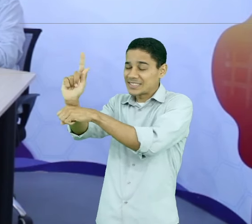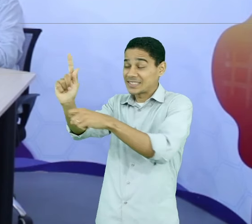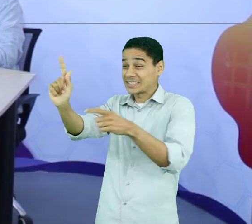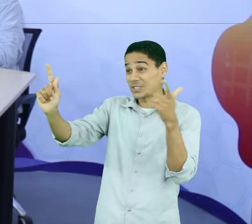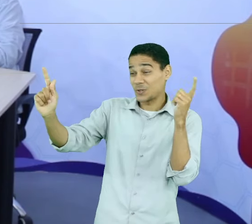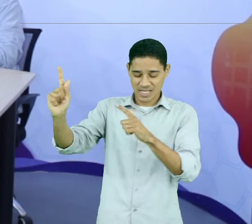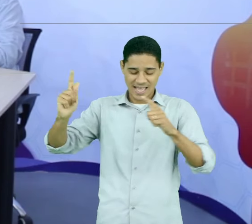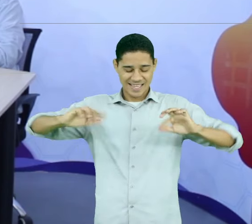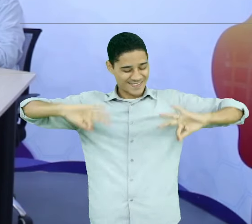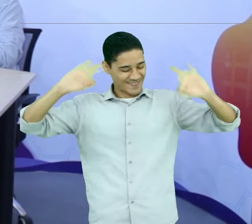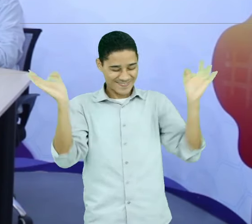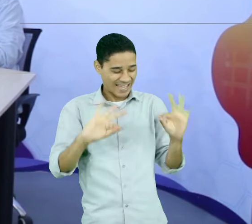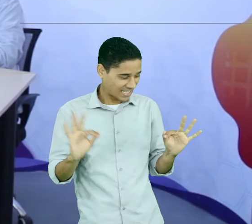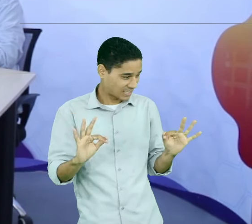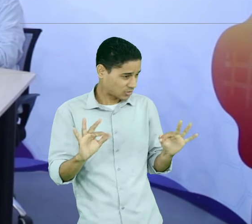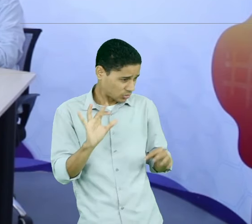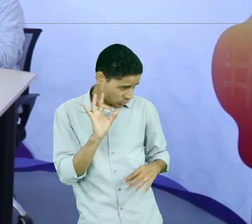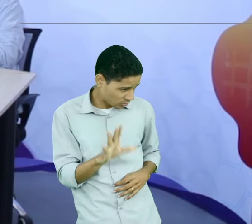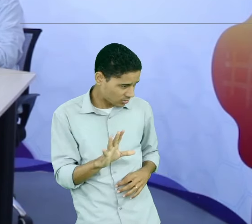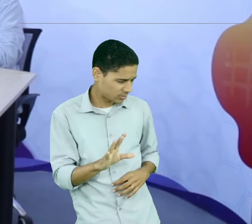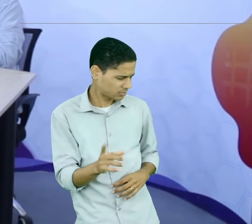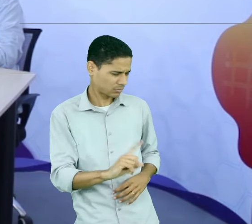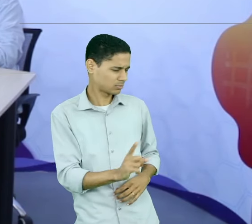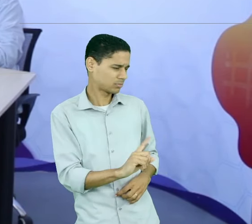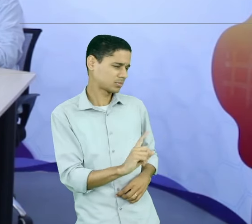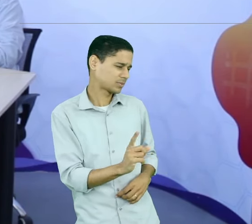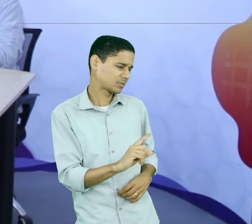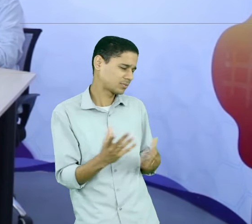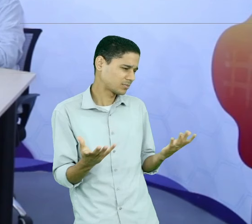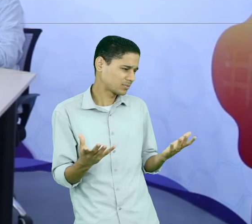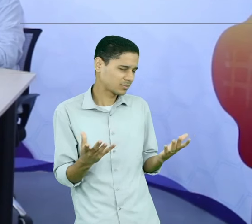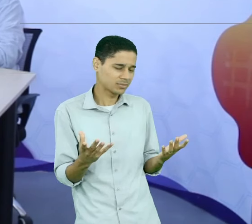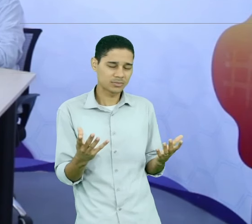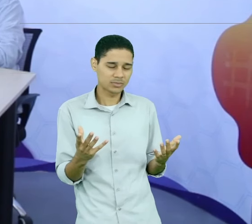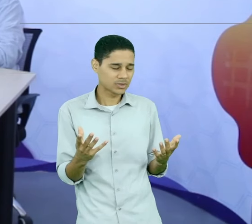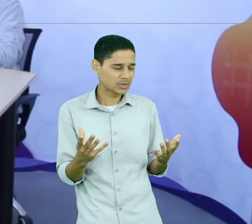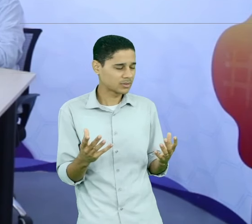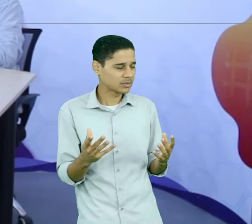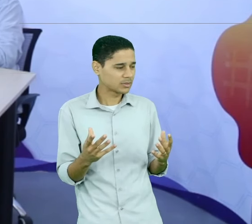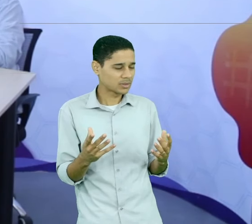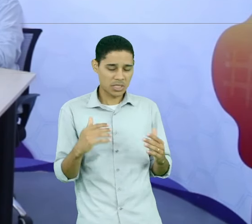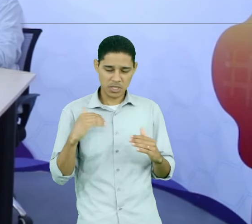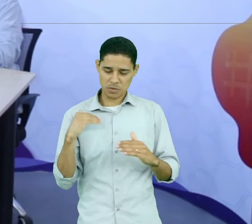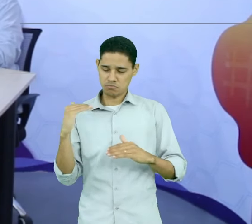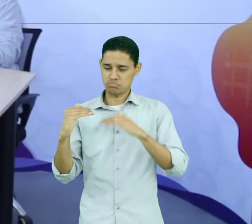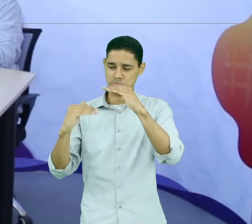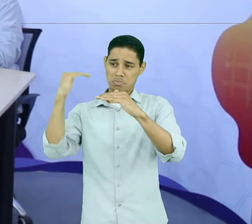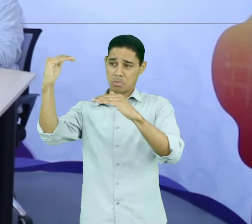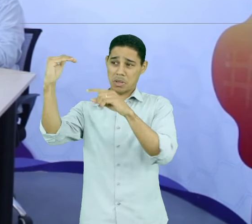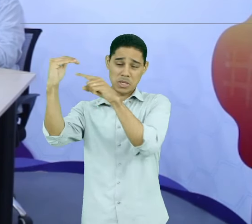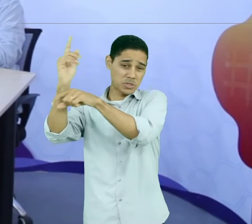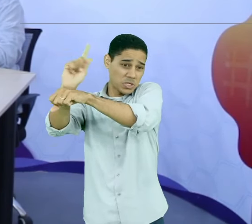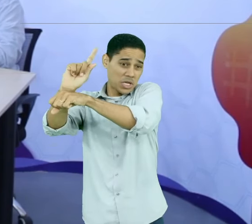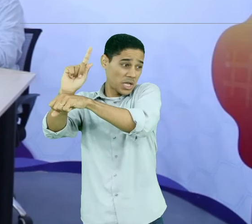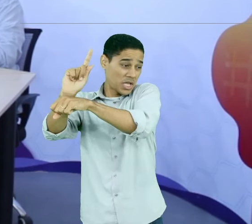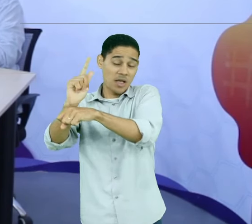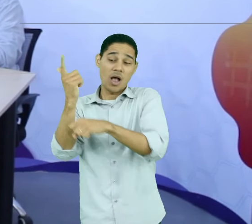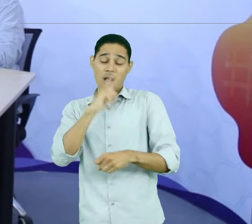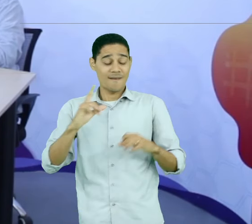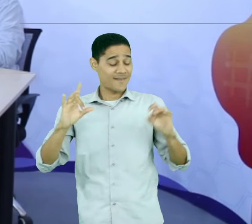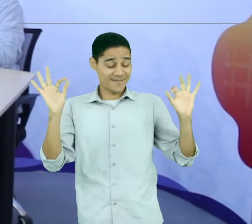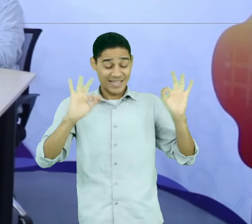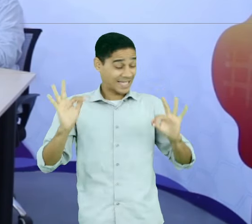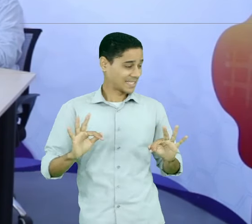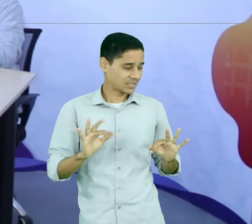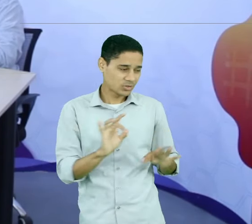meu êxito profissional vai estar intimamente ligado à posição gerencial. E por isso que algumas